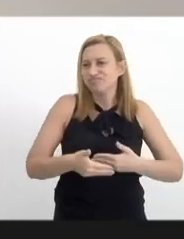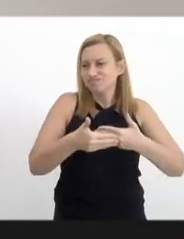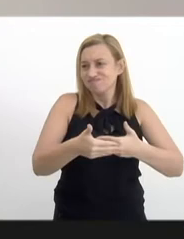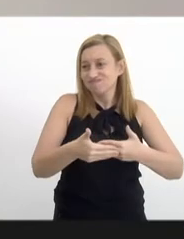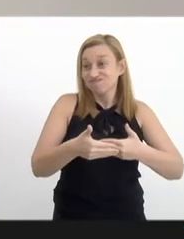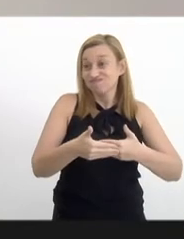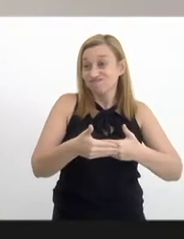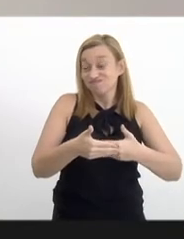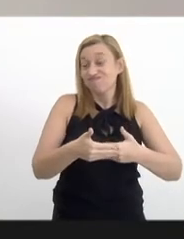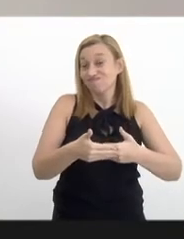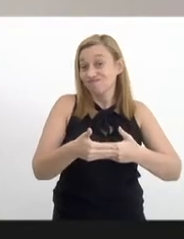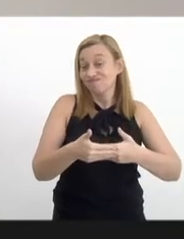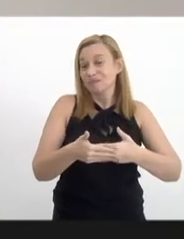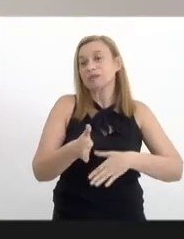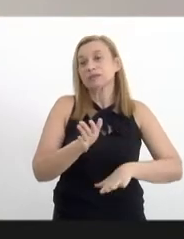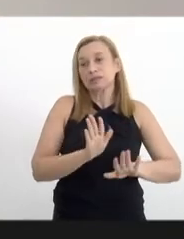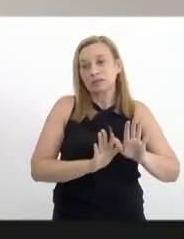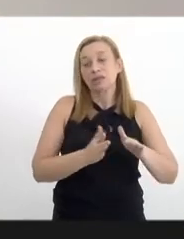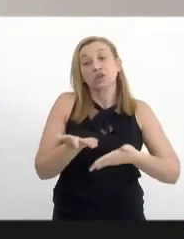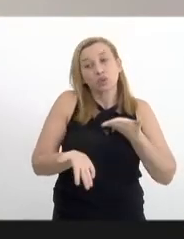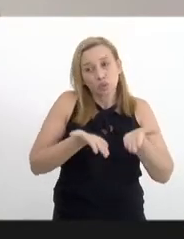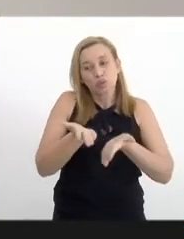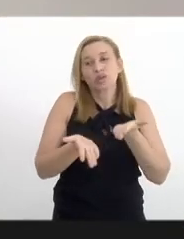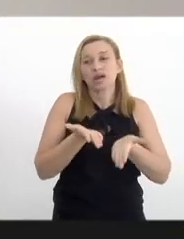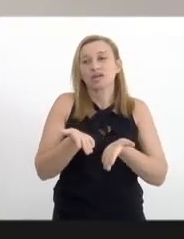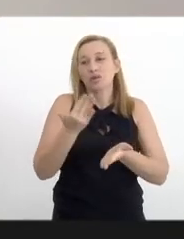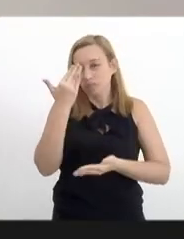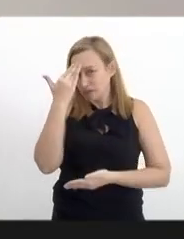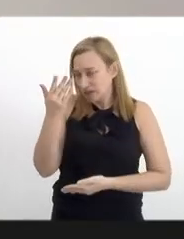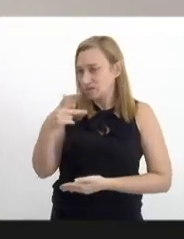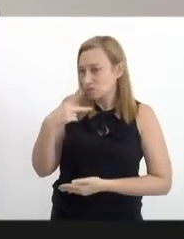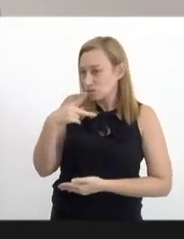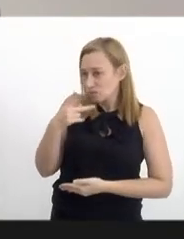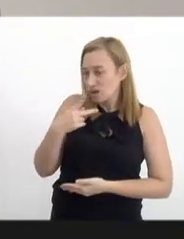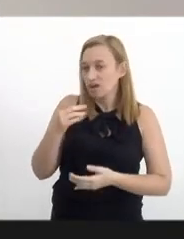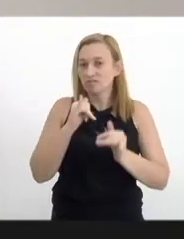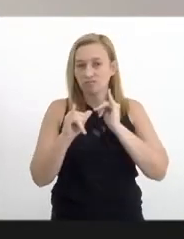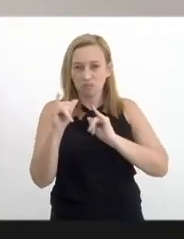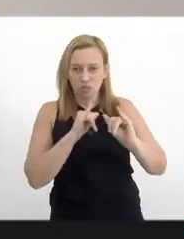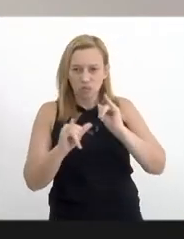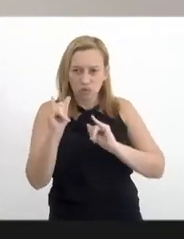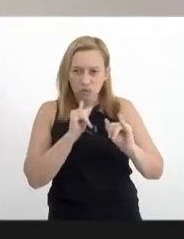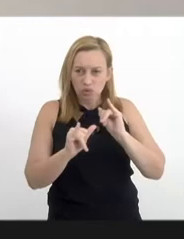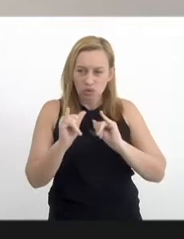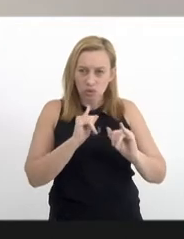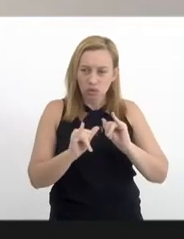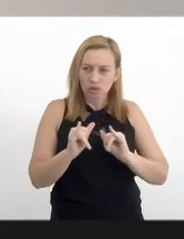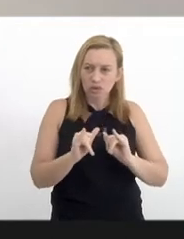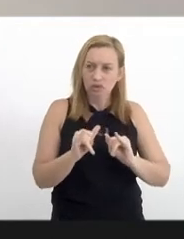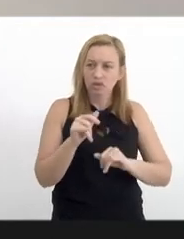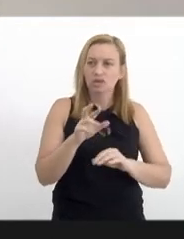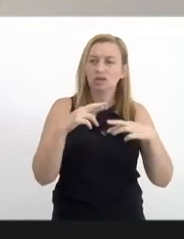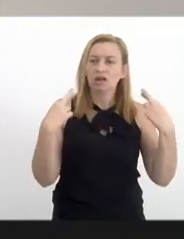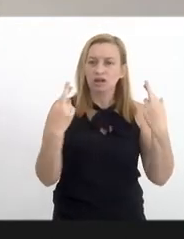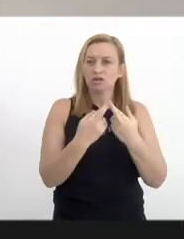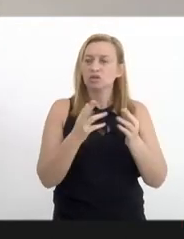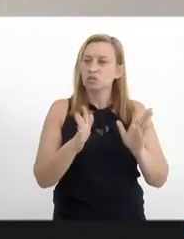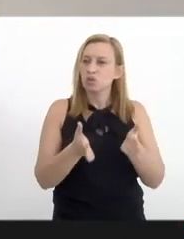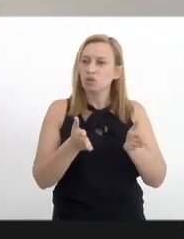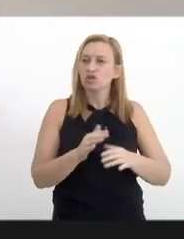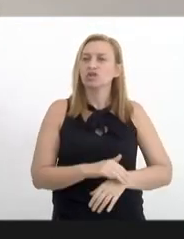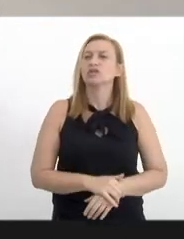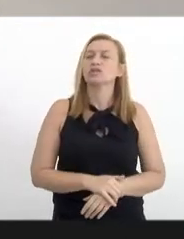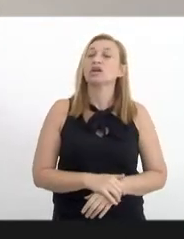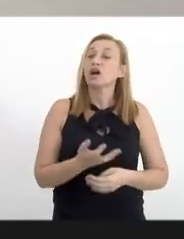e de bastante cuidado. Obrigado pela sua explanação, obrigado pelas informações que você coloca na audiência de hoje e